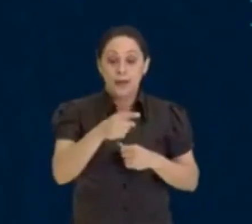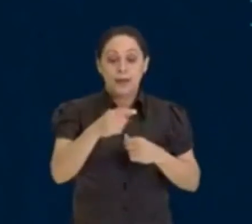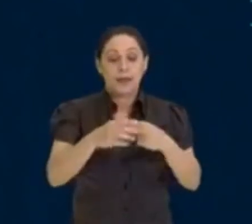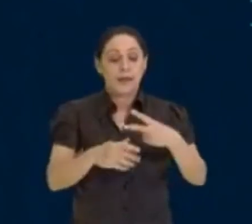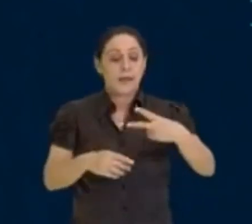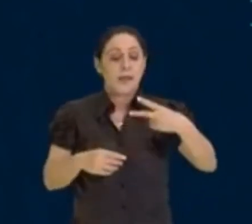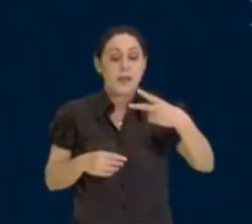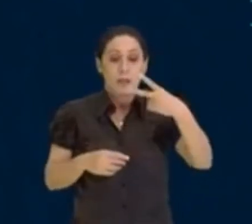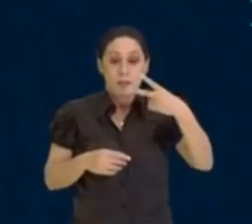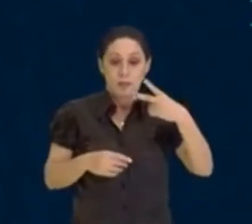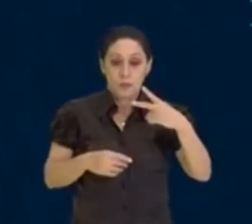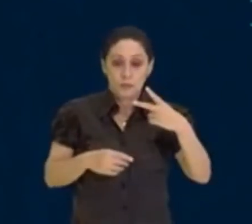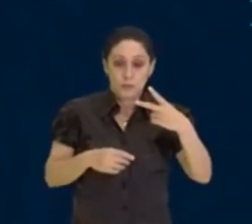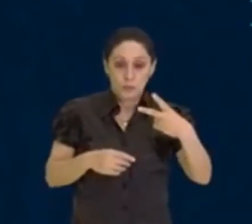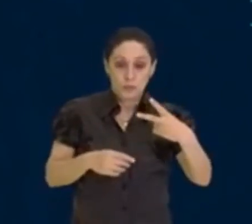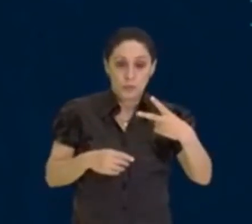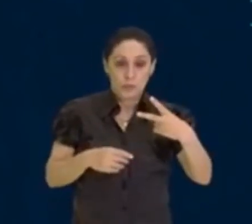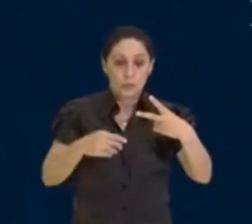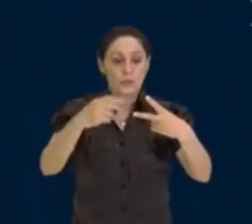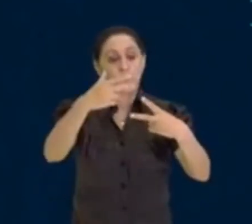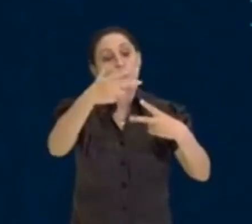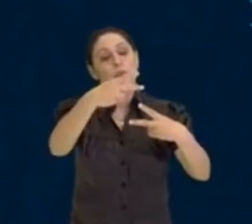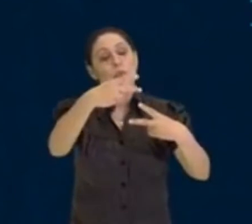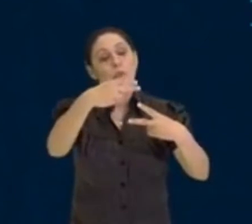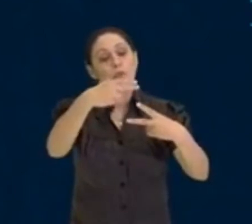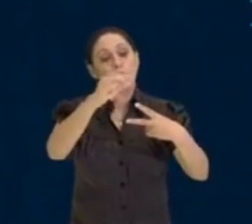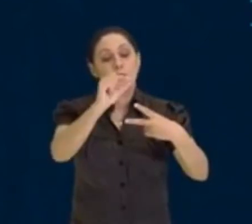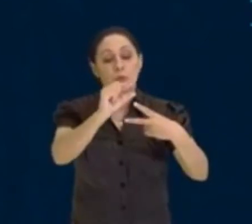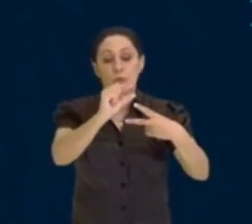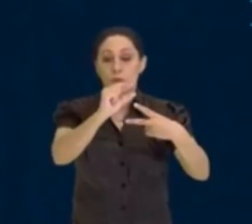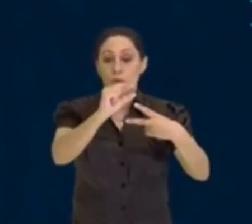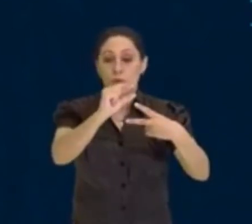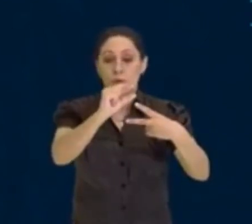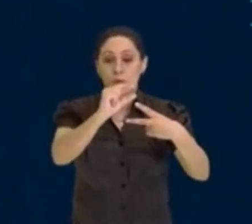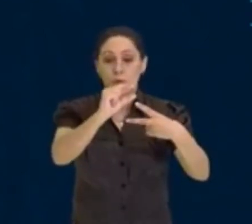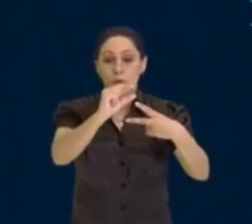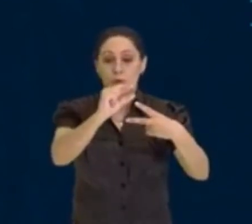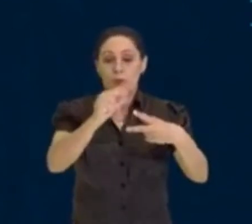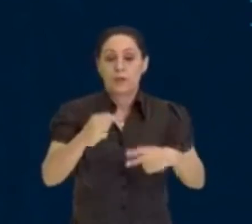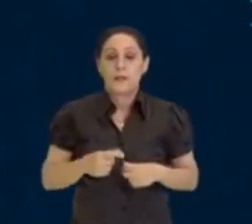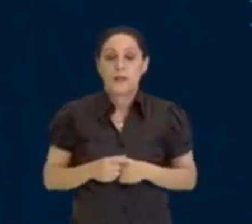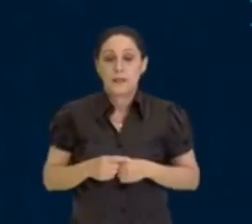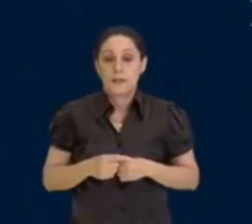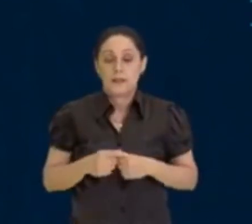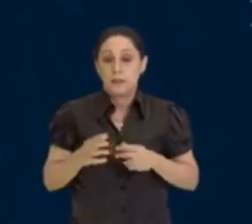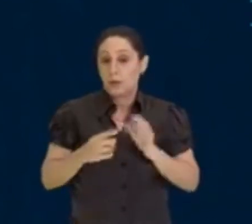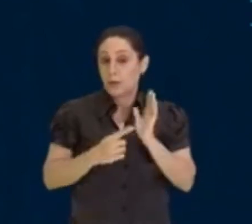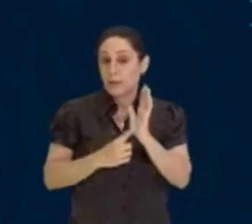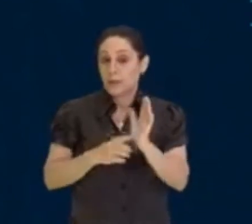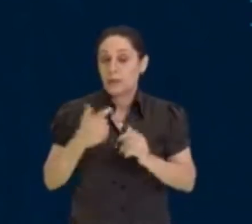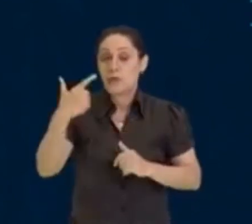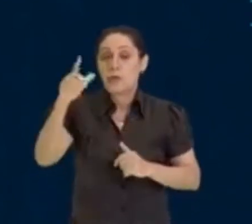ao quadrado, tá, então, eu posso representar de outra forma também, posso representar assim, vai ficar